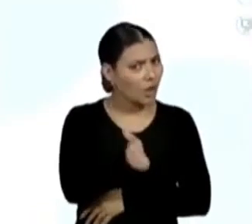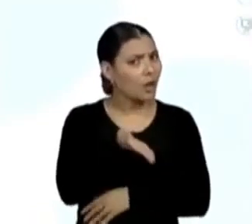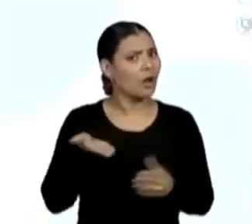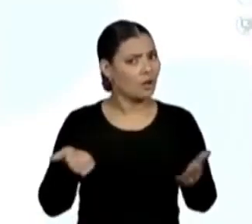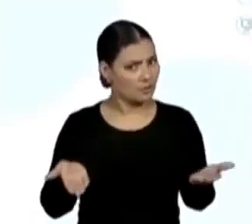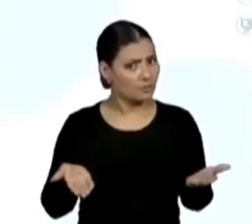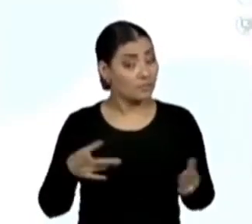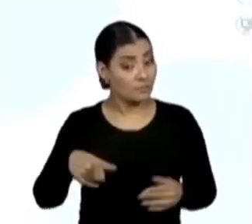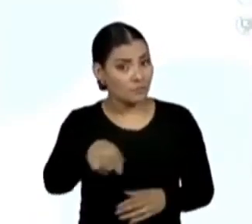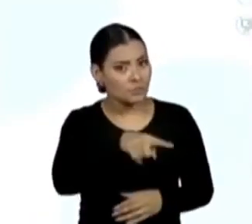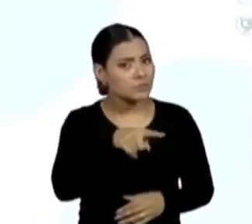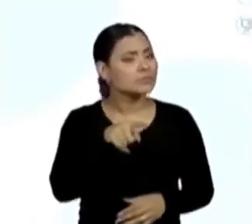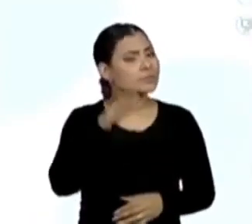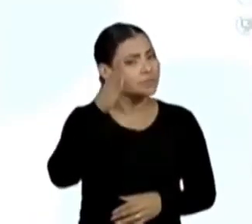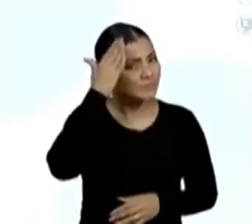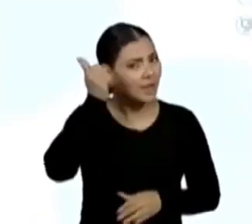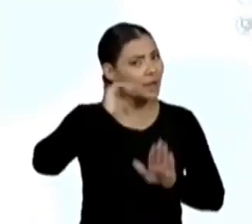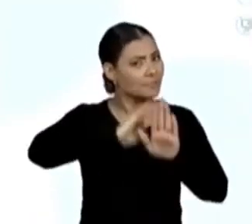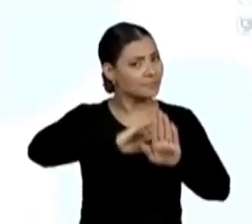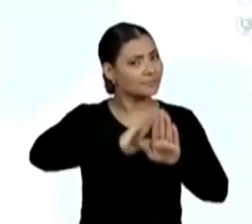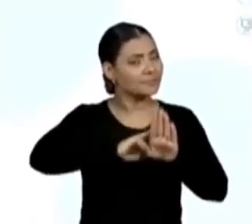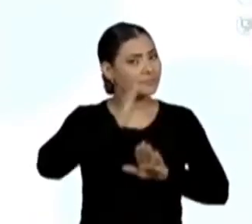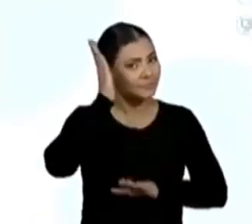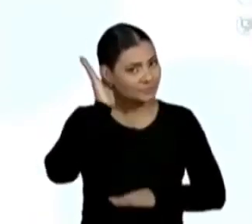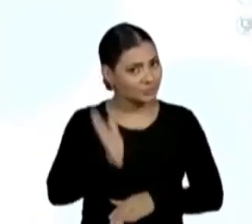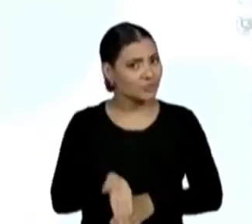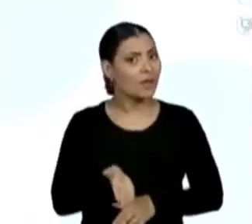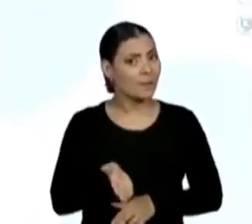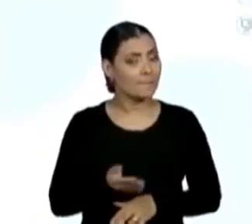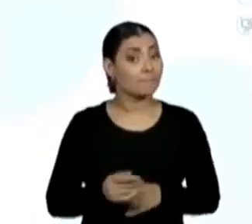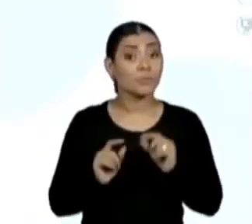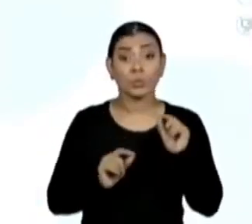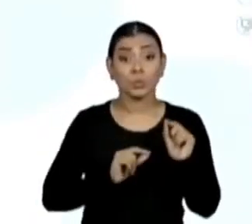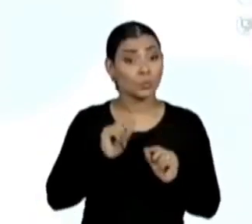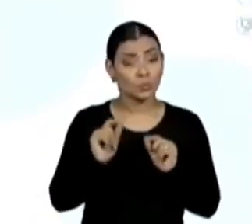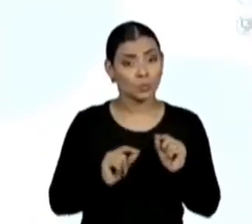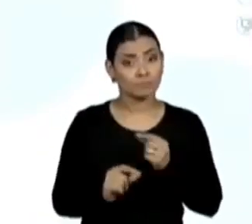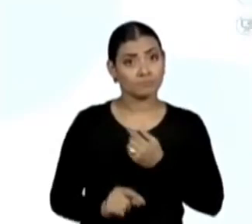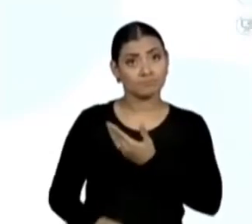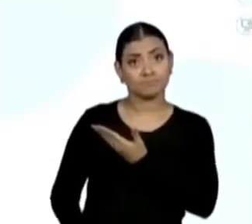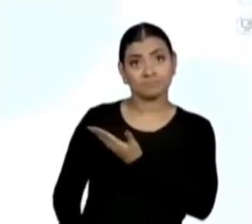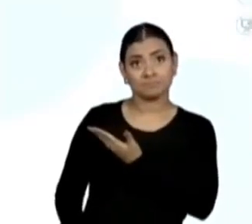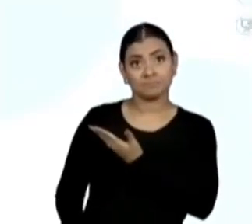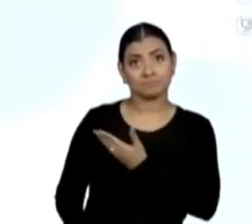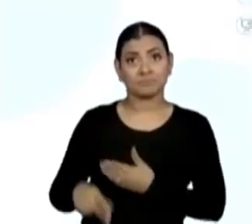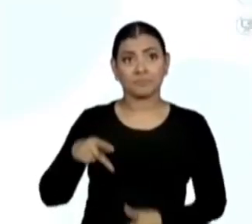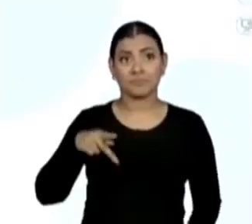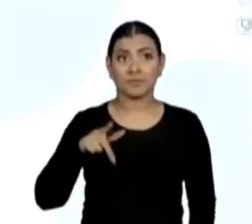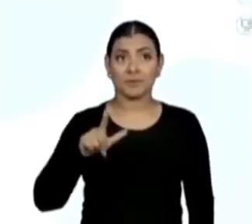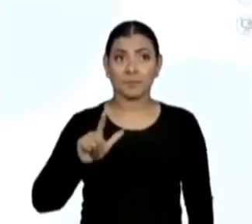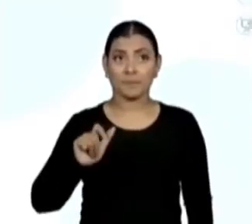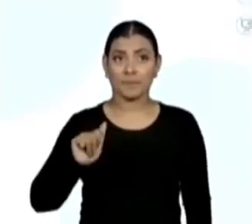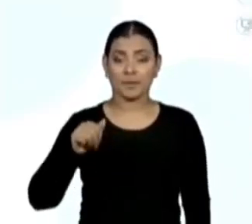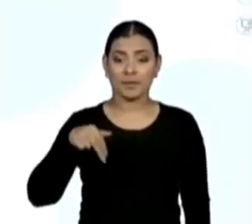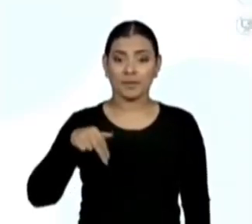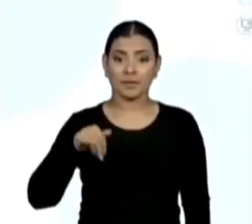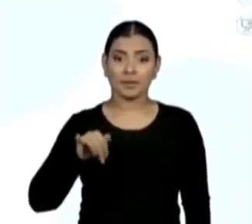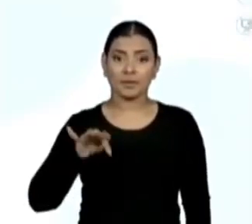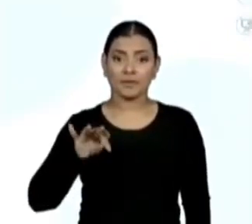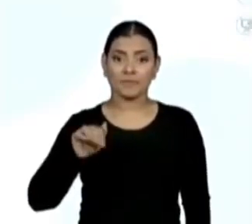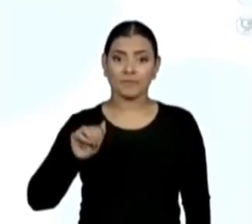E vocês talvez já saibam com bastante clareza. Chamamos isso de planificação.